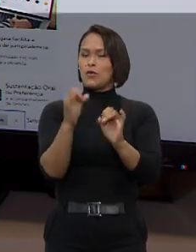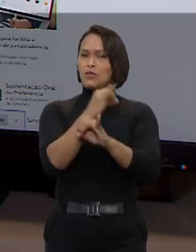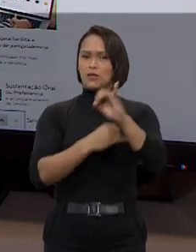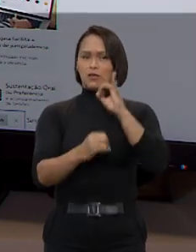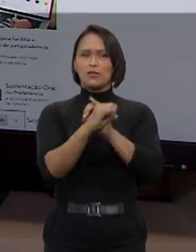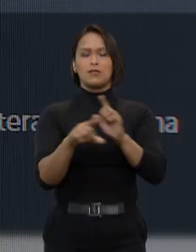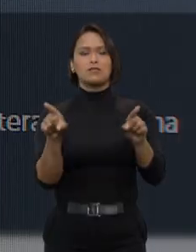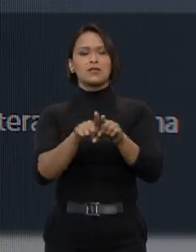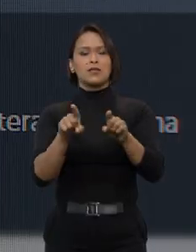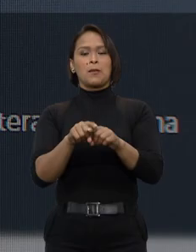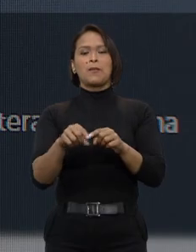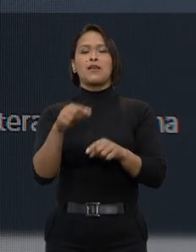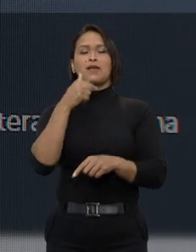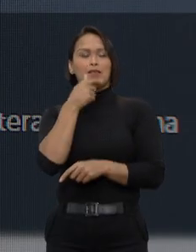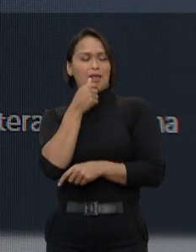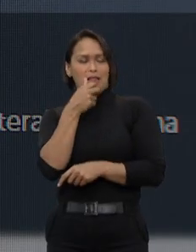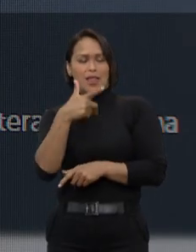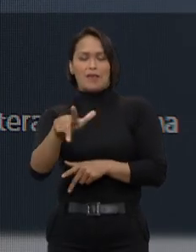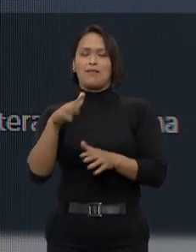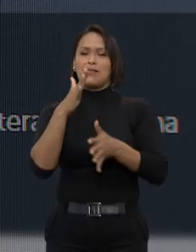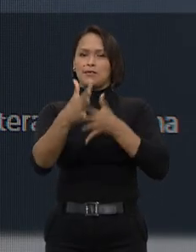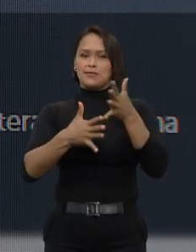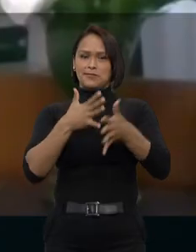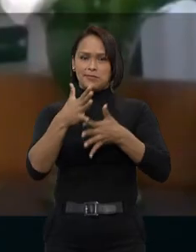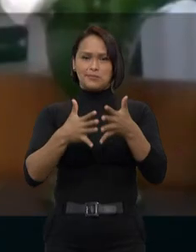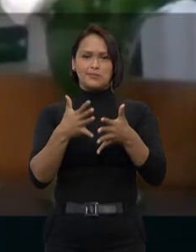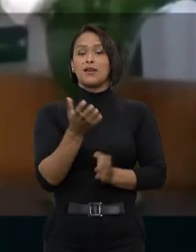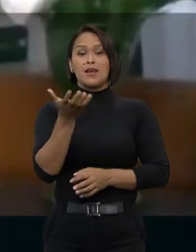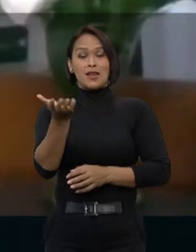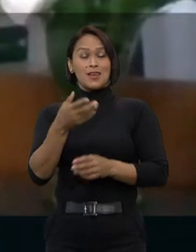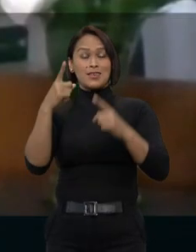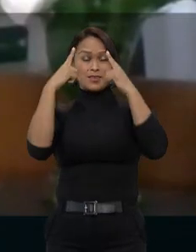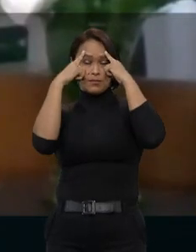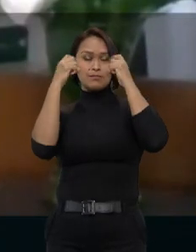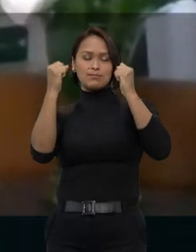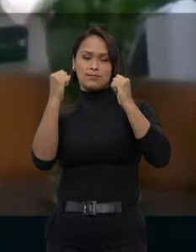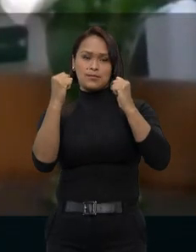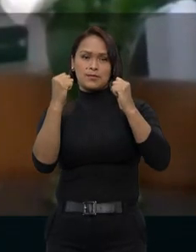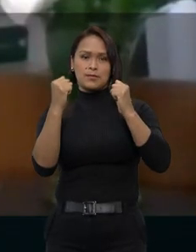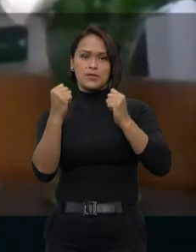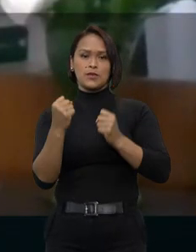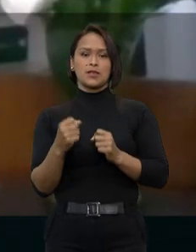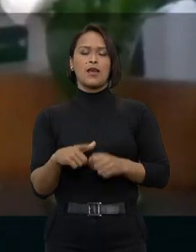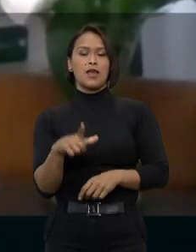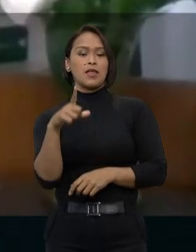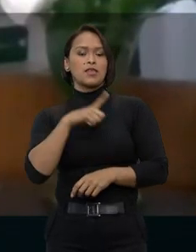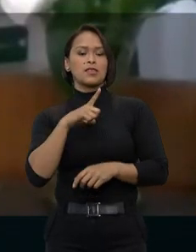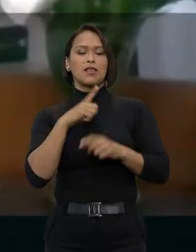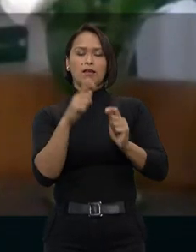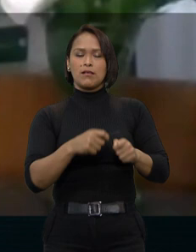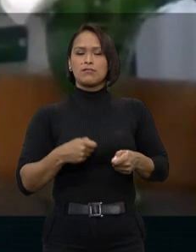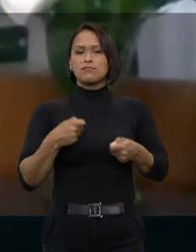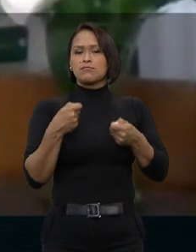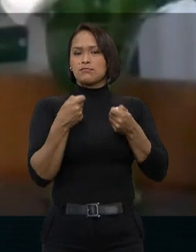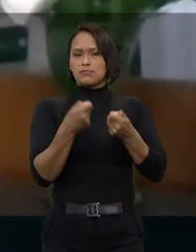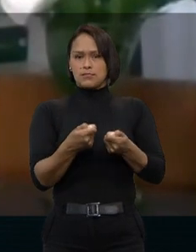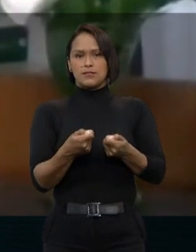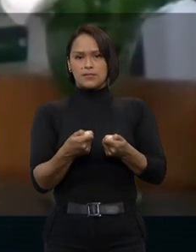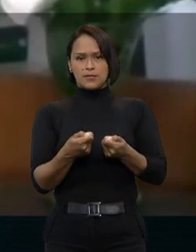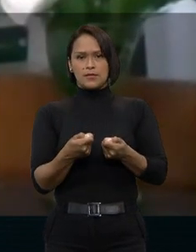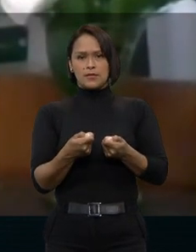portal na internet também tem a linguagem de sinais. Quem está no poder tem o dever